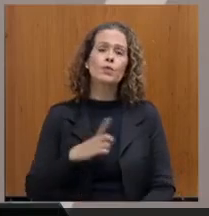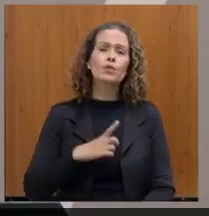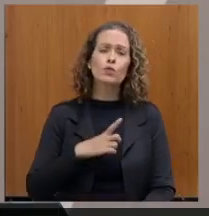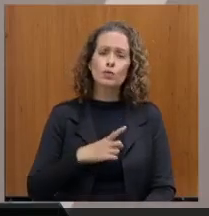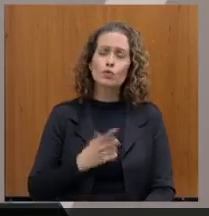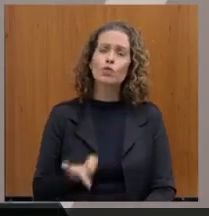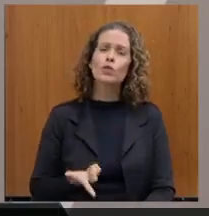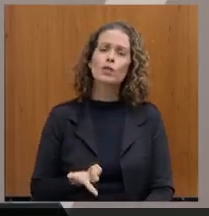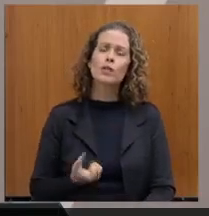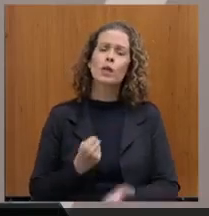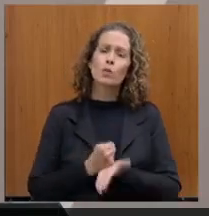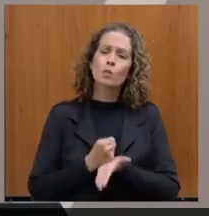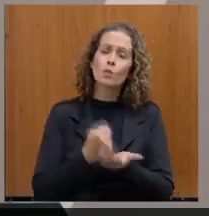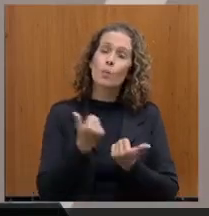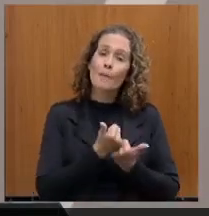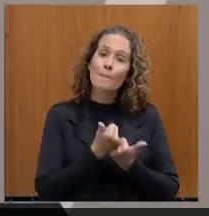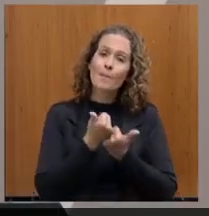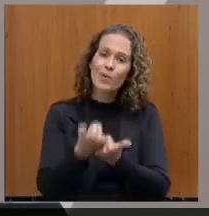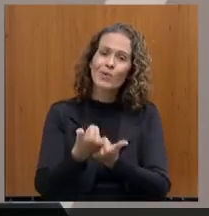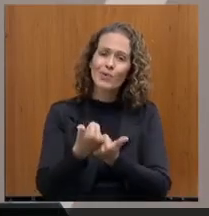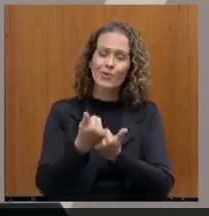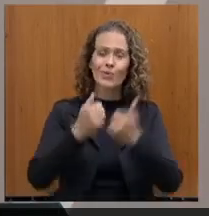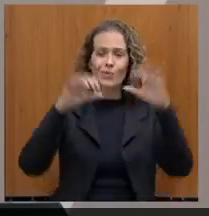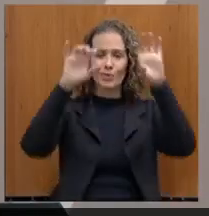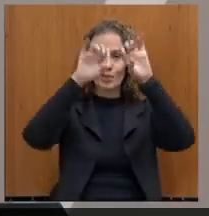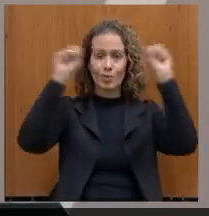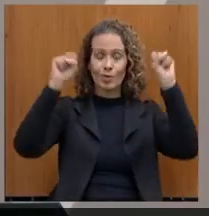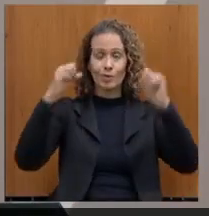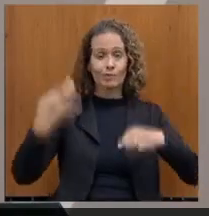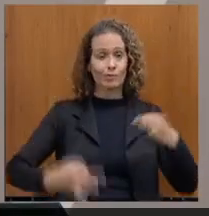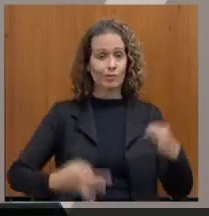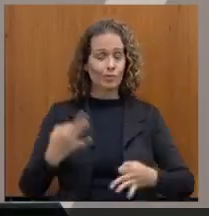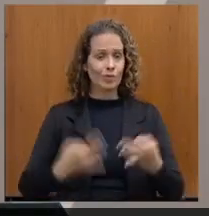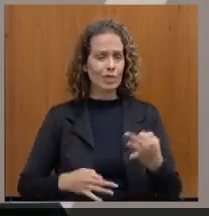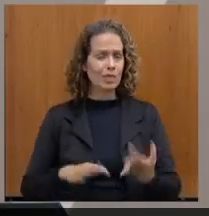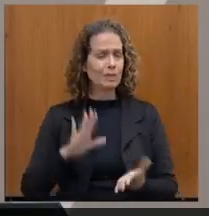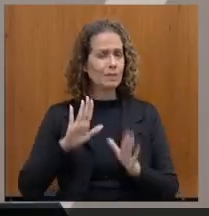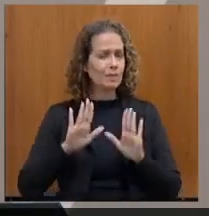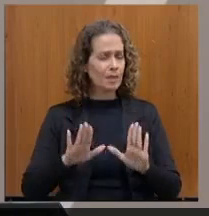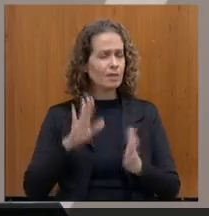de Justiça, mas hoje há um entendimento que esse recurso deve voltar para